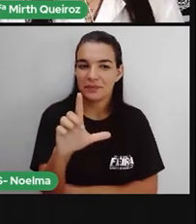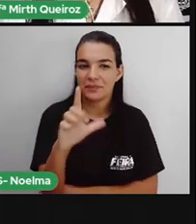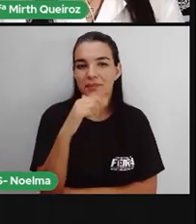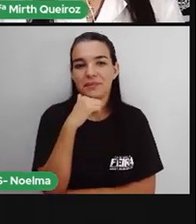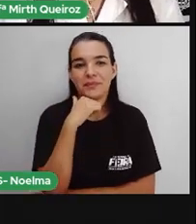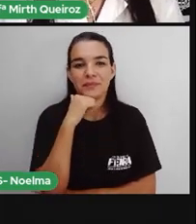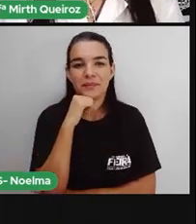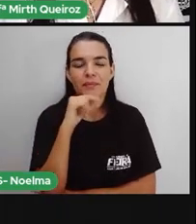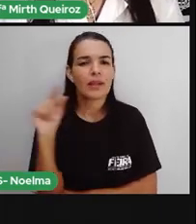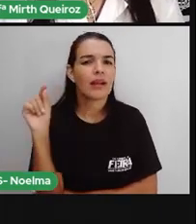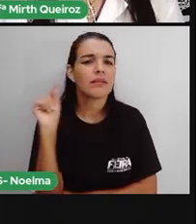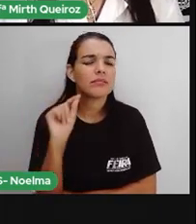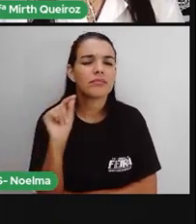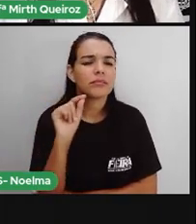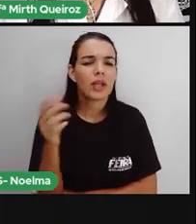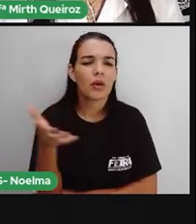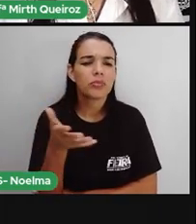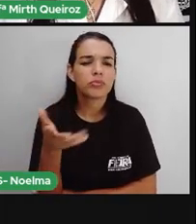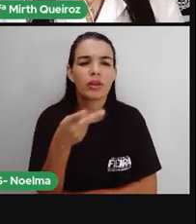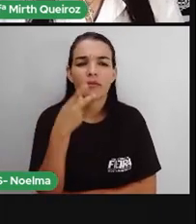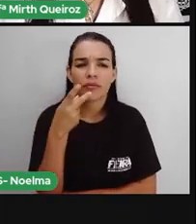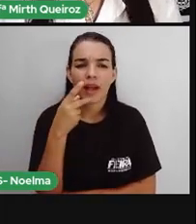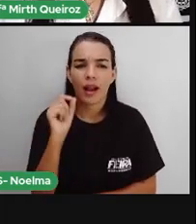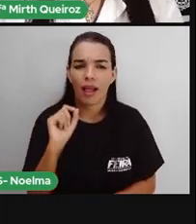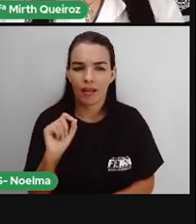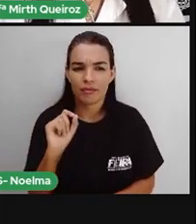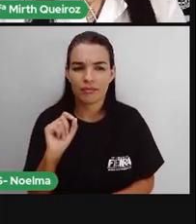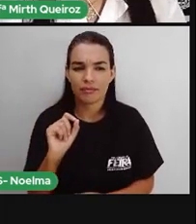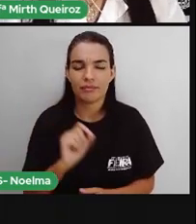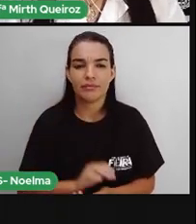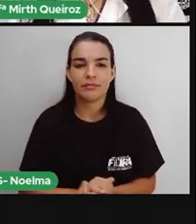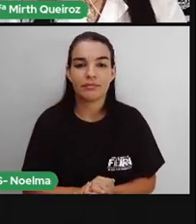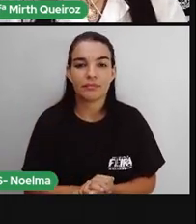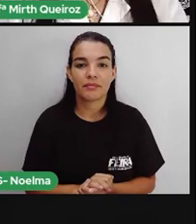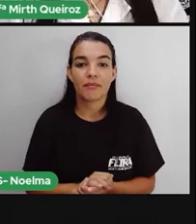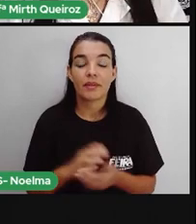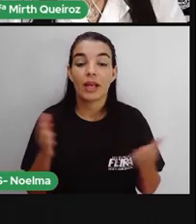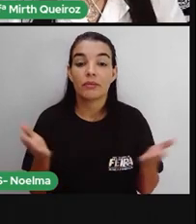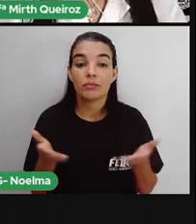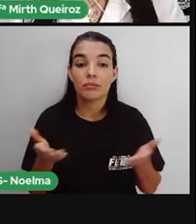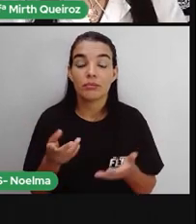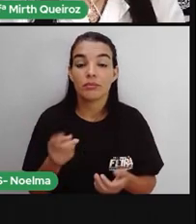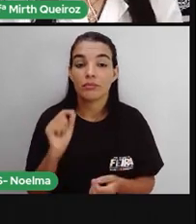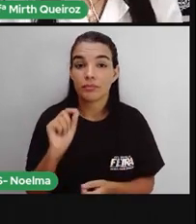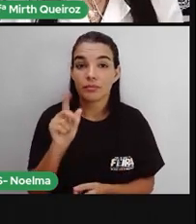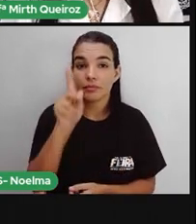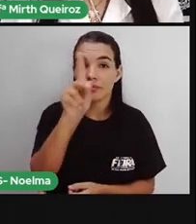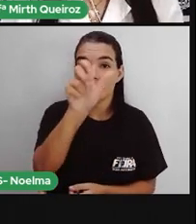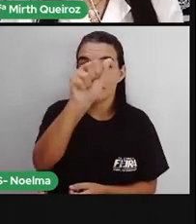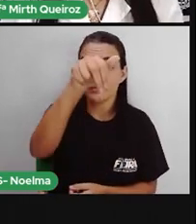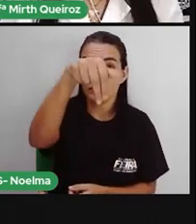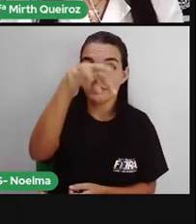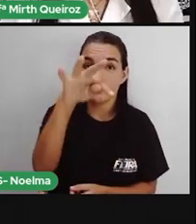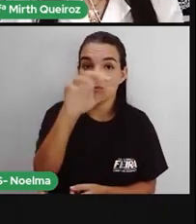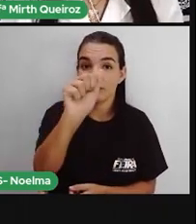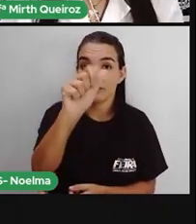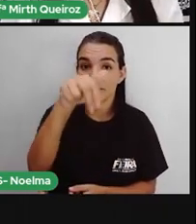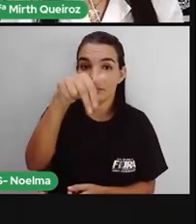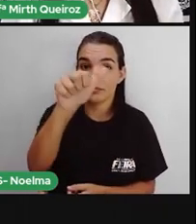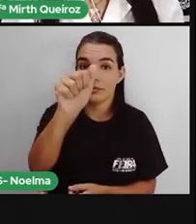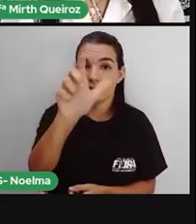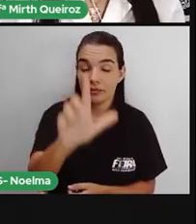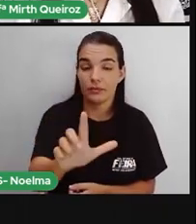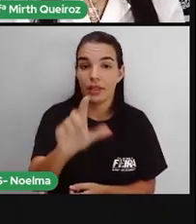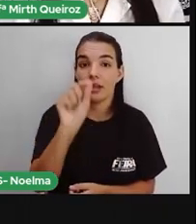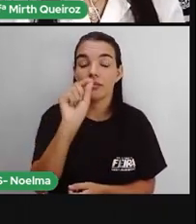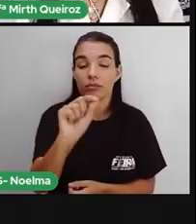O que nós vamos falar sobre o Pantanal? O Pantanal é um dos nossos biomas